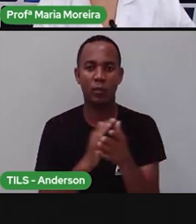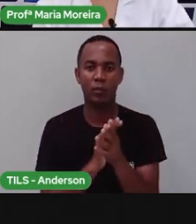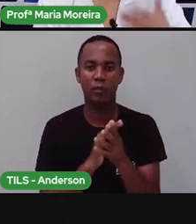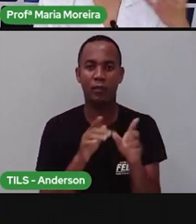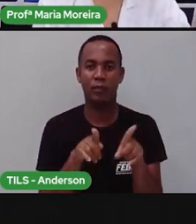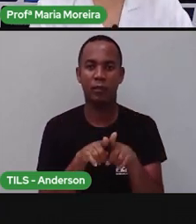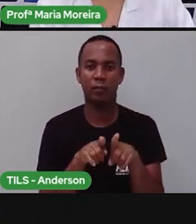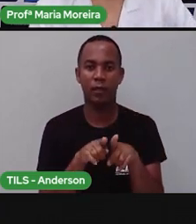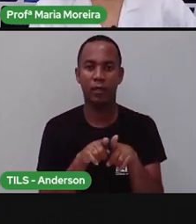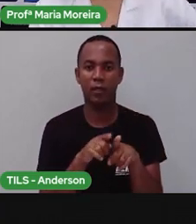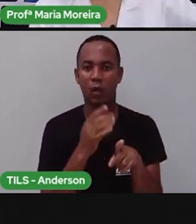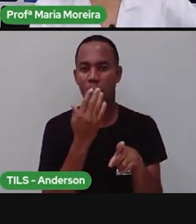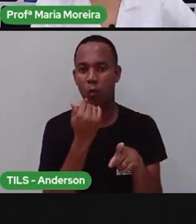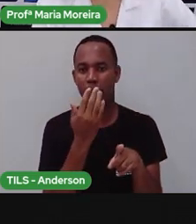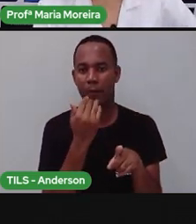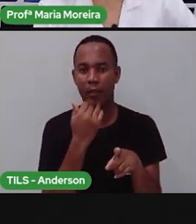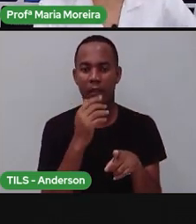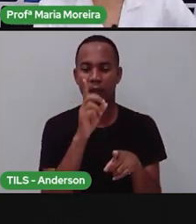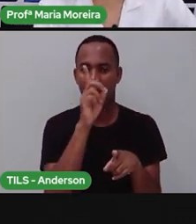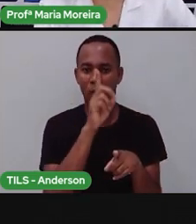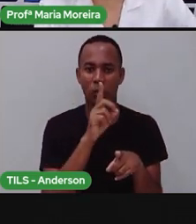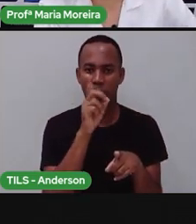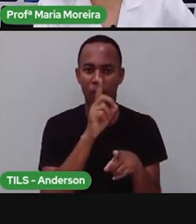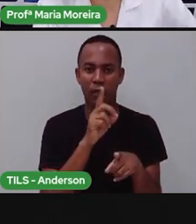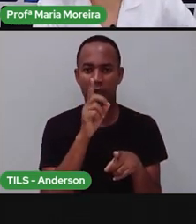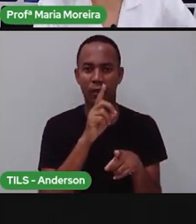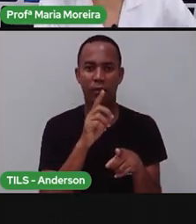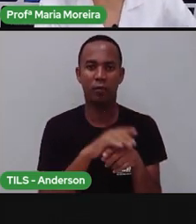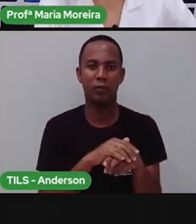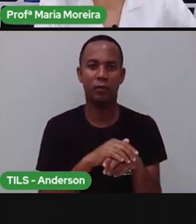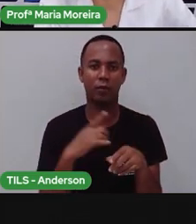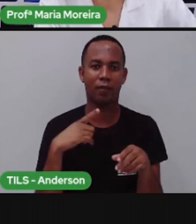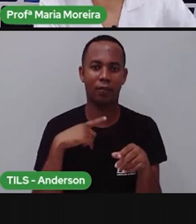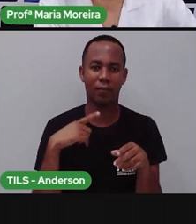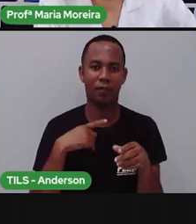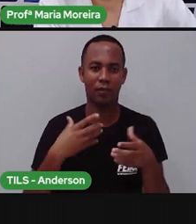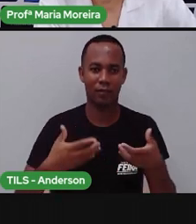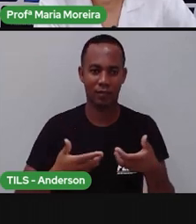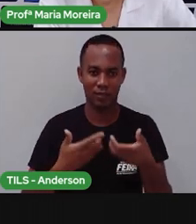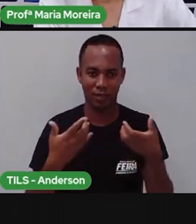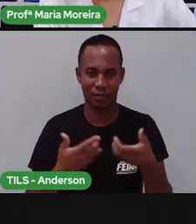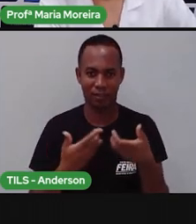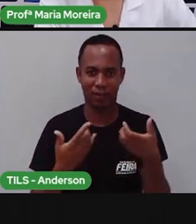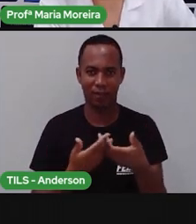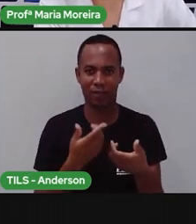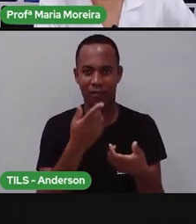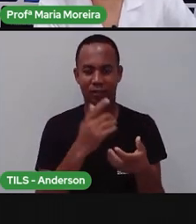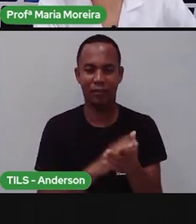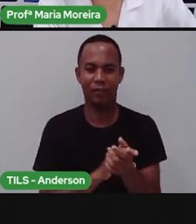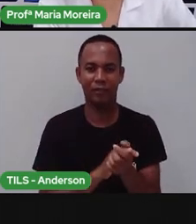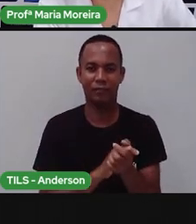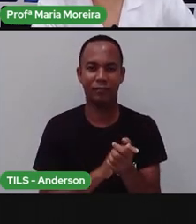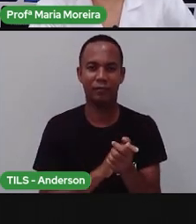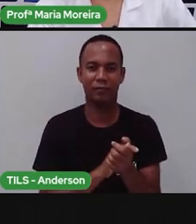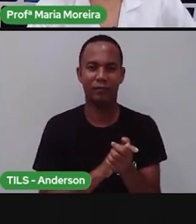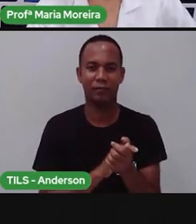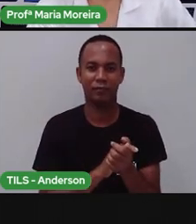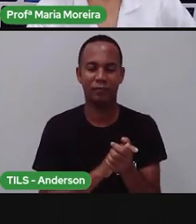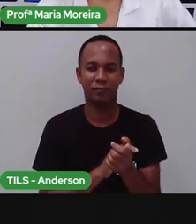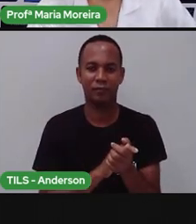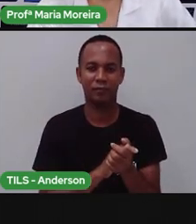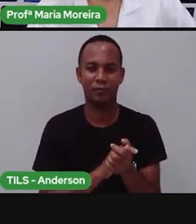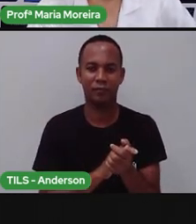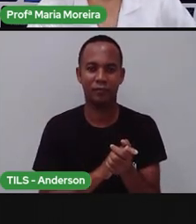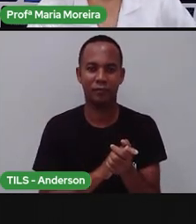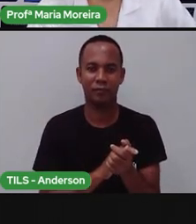Bom, o almoço de domingo, que a Pró falou aqui agora. Aí tem salada, Andressa. Se você gosta de salada, eu prefiro... Ah,